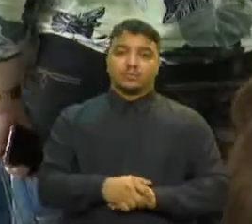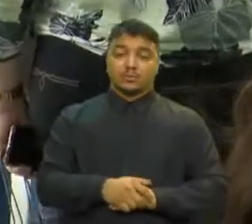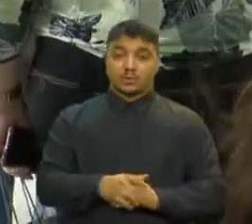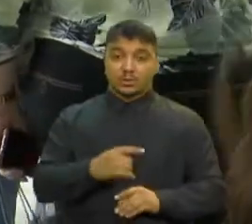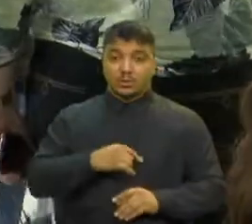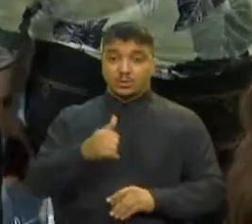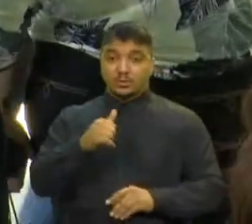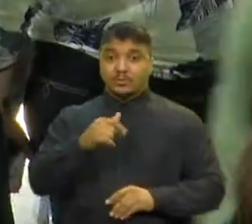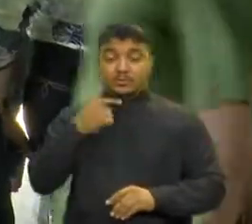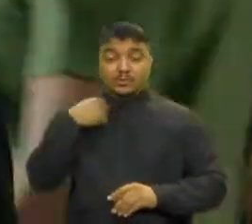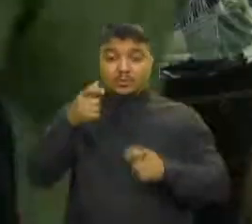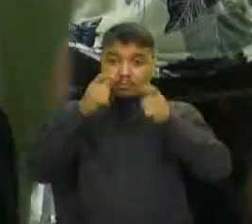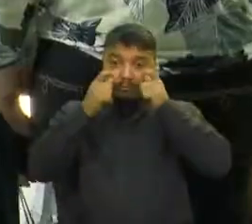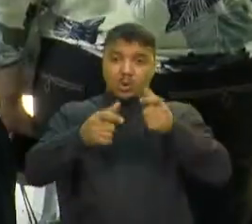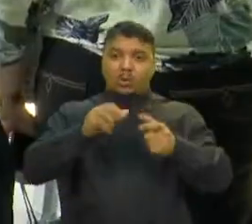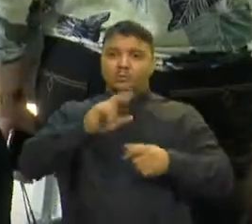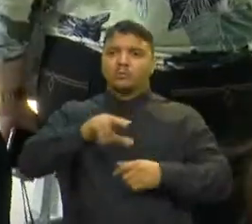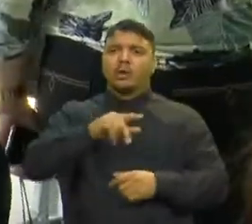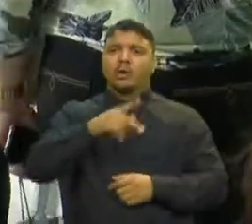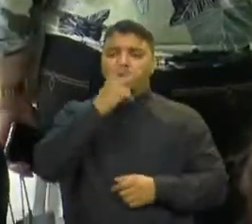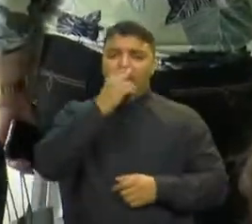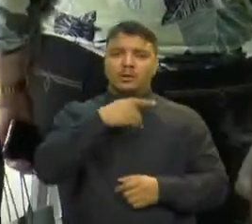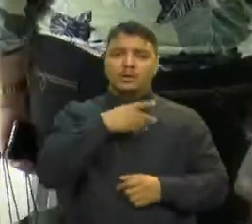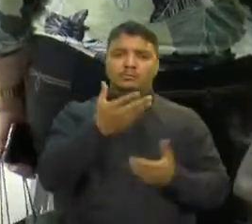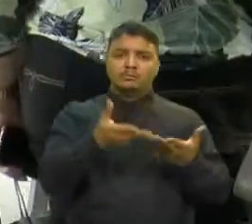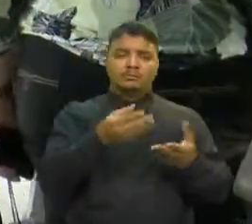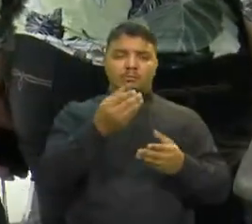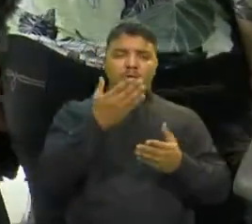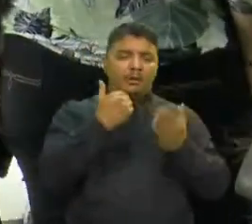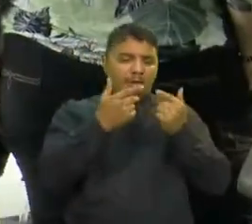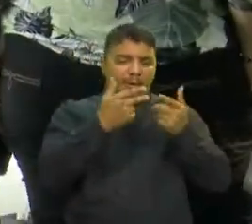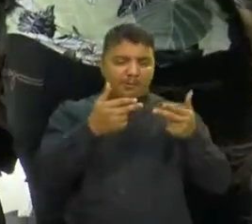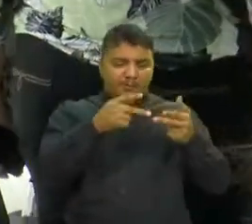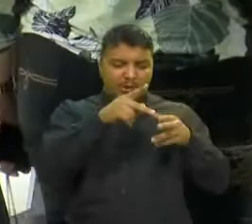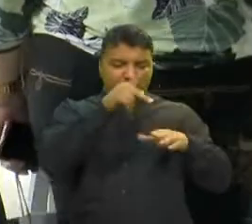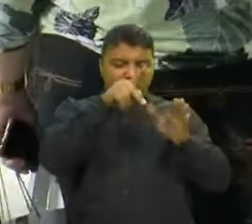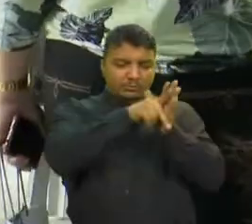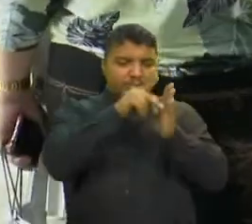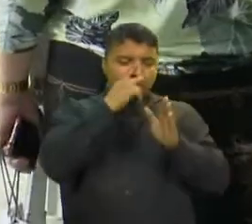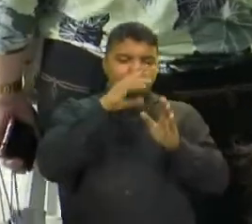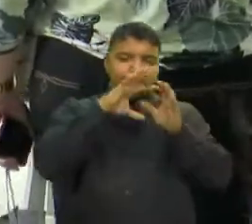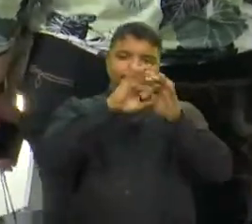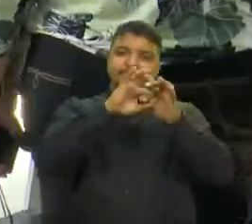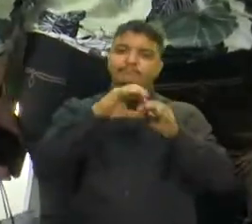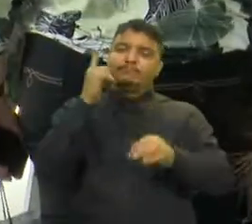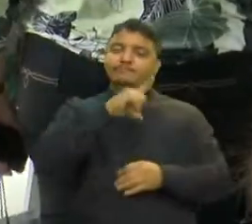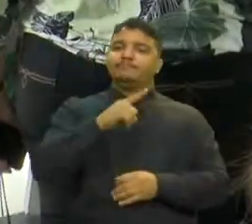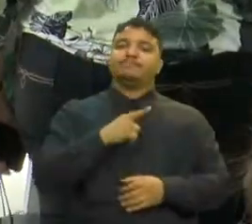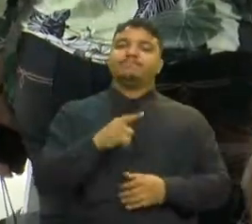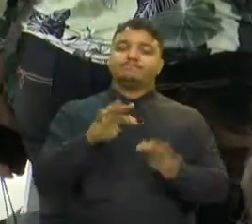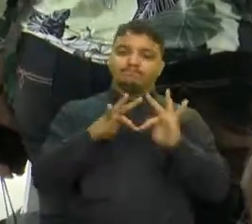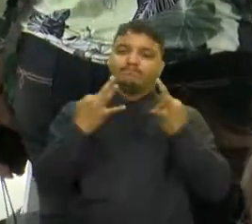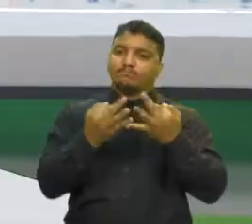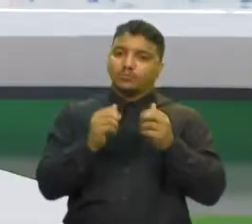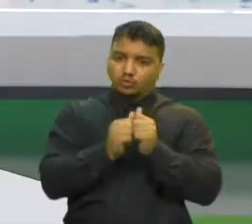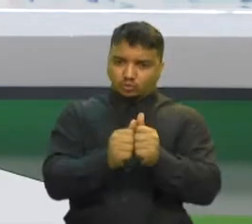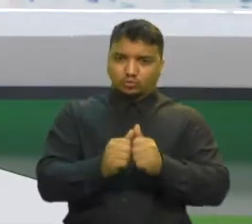importa não é só o entretenimento da criança É ter um vínculo com a família